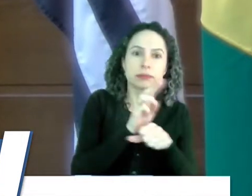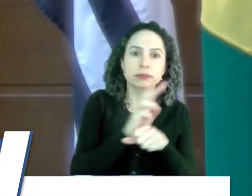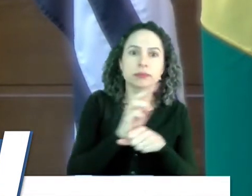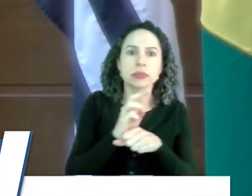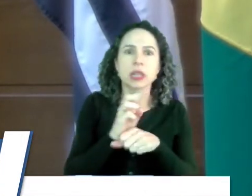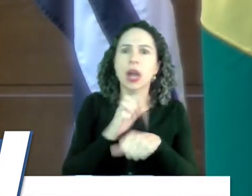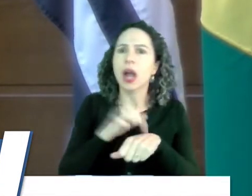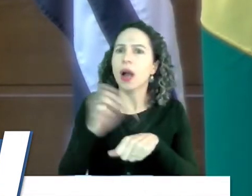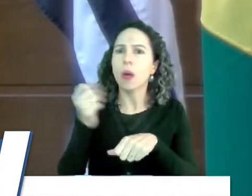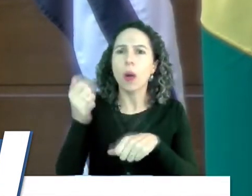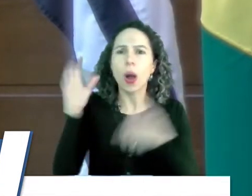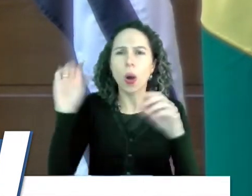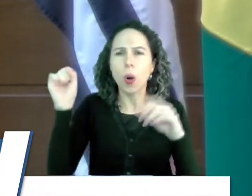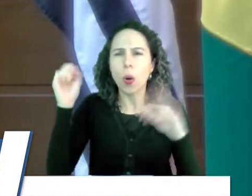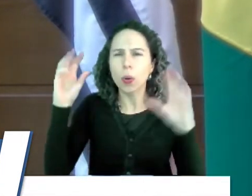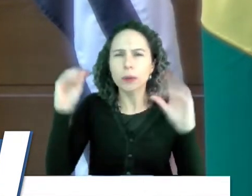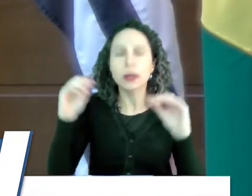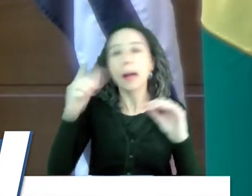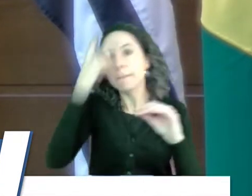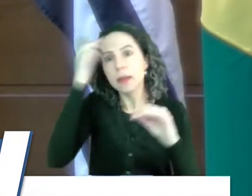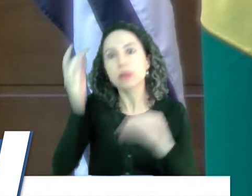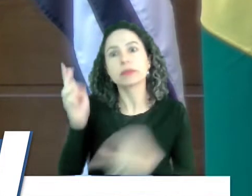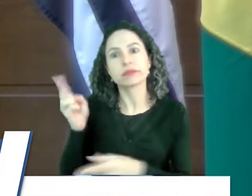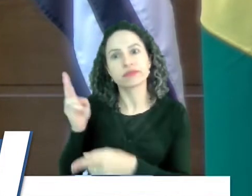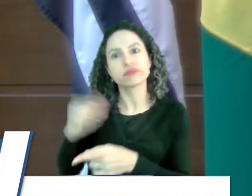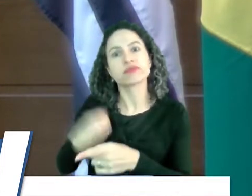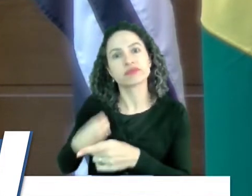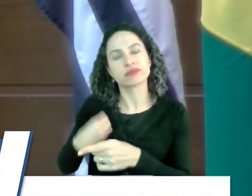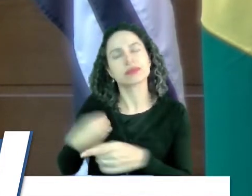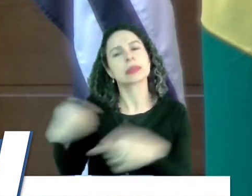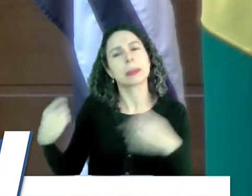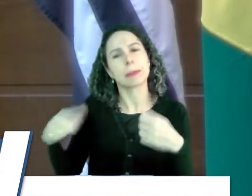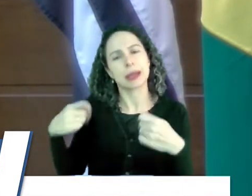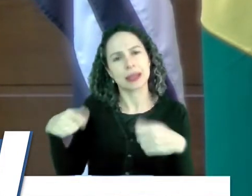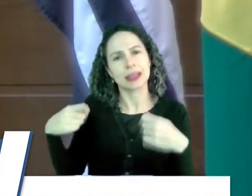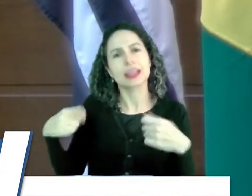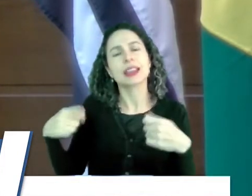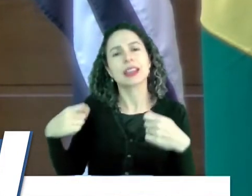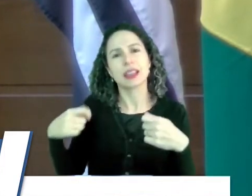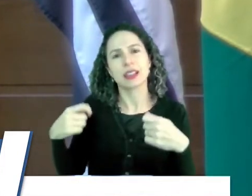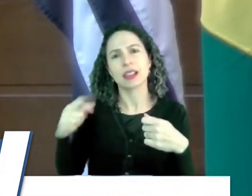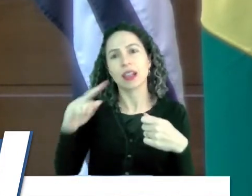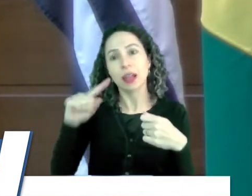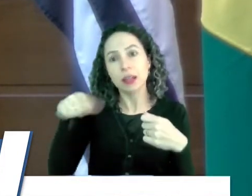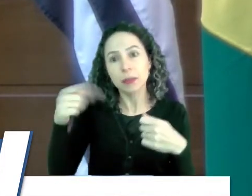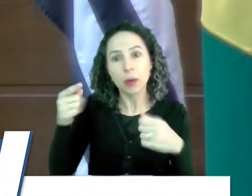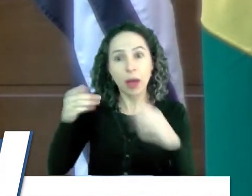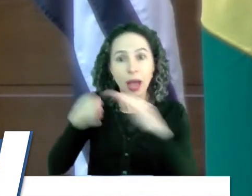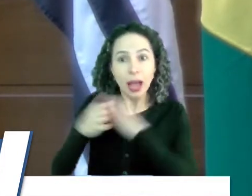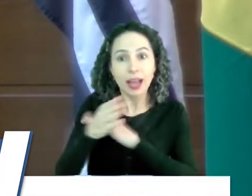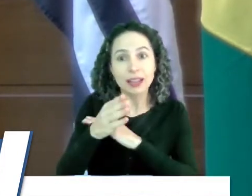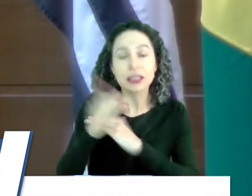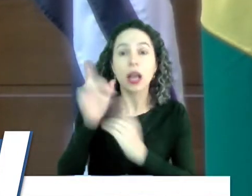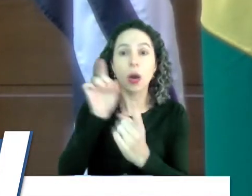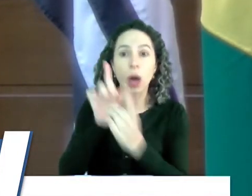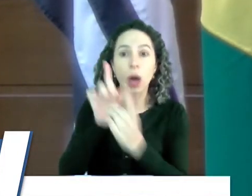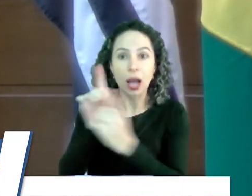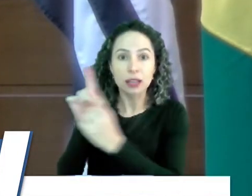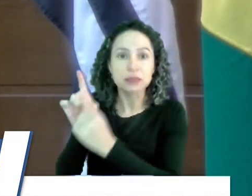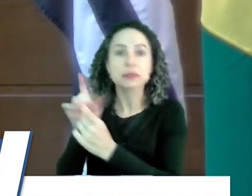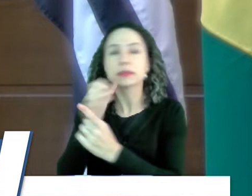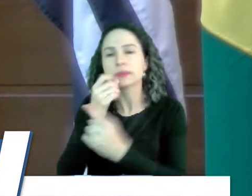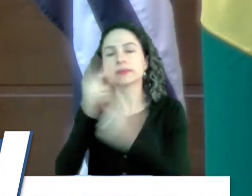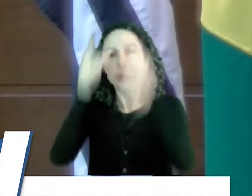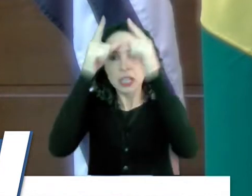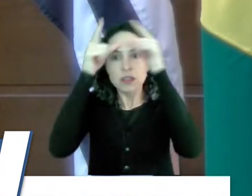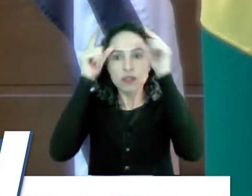horas da noite, a pessoa ainda estava lá ainda, eu acho que precisa, depois que passa para dentro, não, o atendimento dos enfermeiros é nota